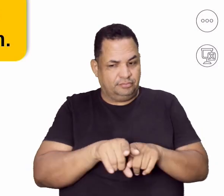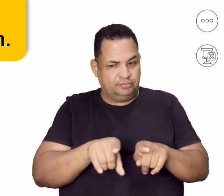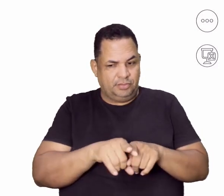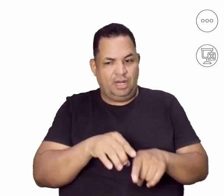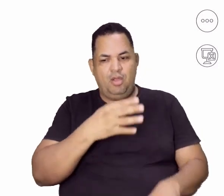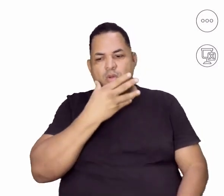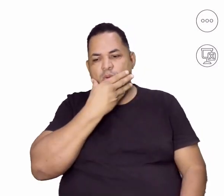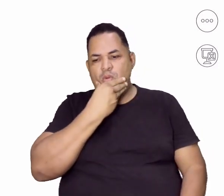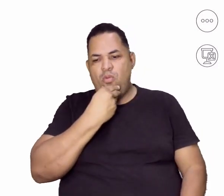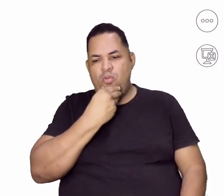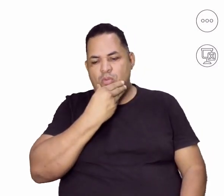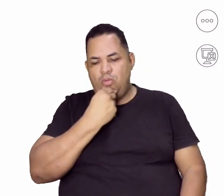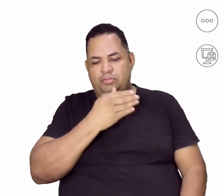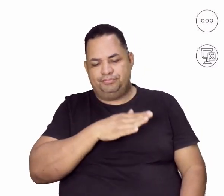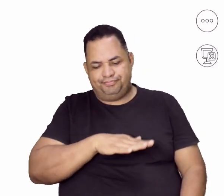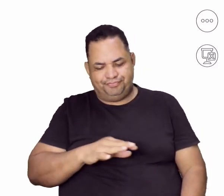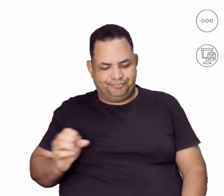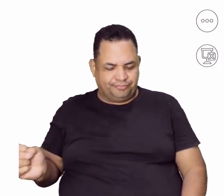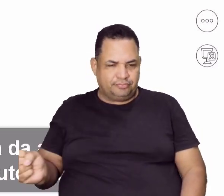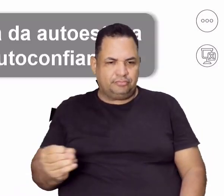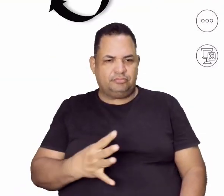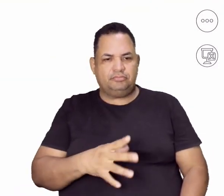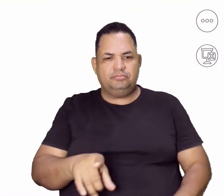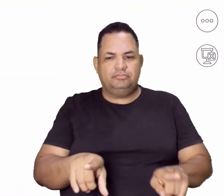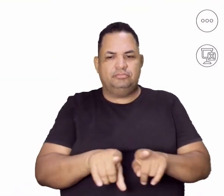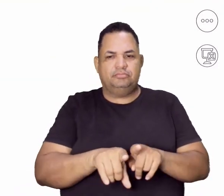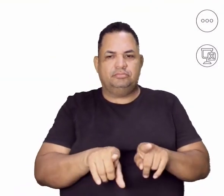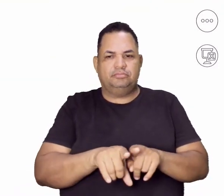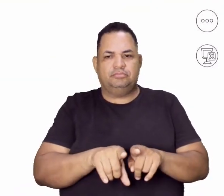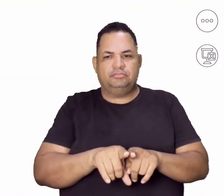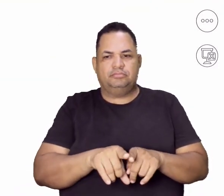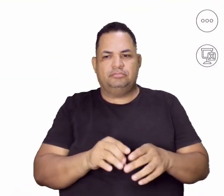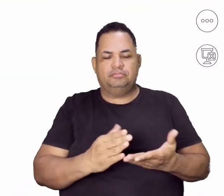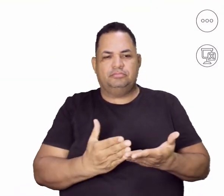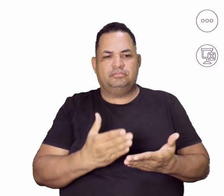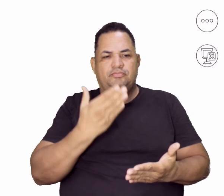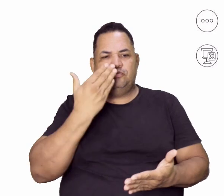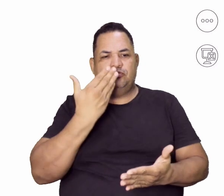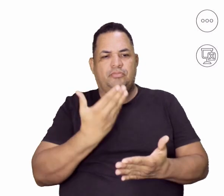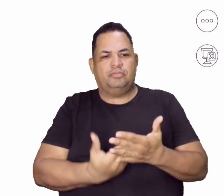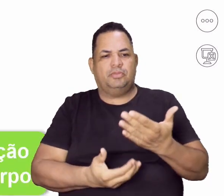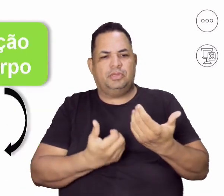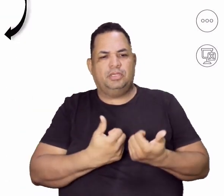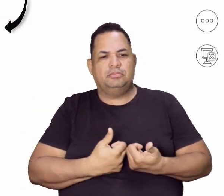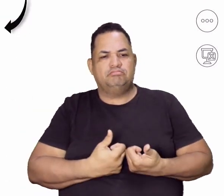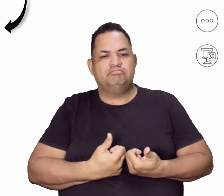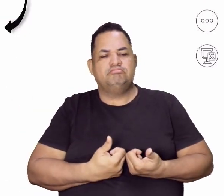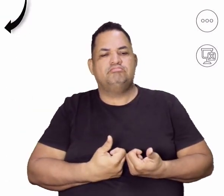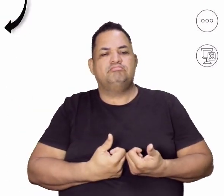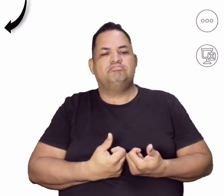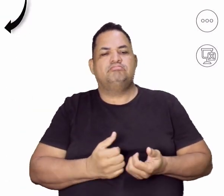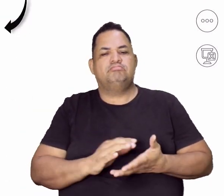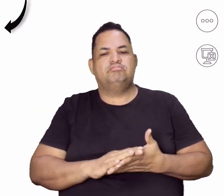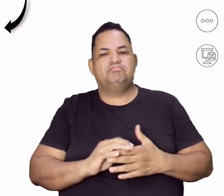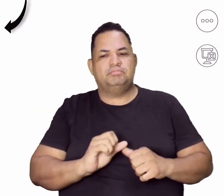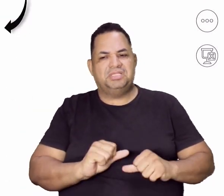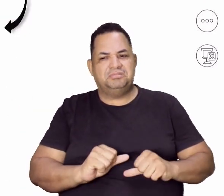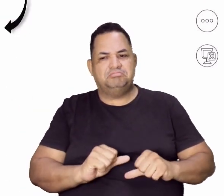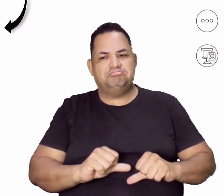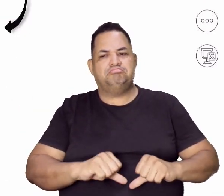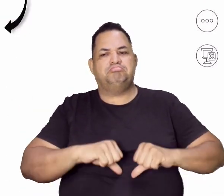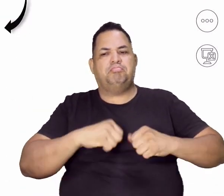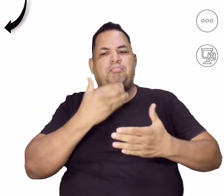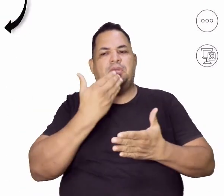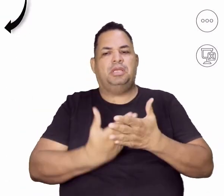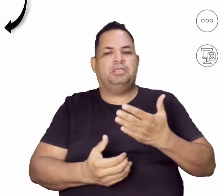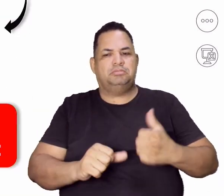meninos também, tá? Com os rapazes. E aí também há aí uma perda de autoestima, de autoconfiança, uma